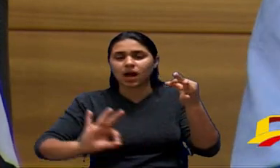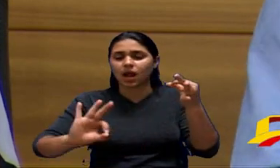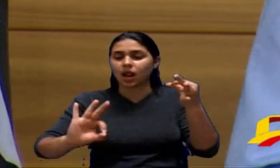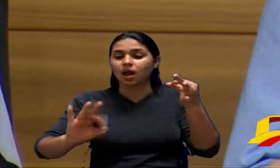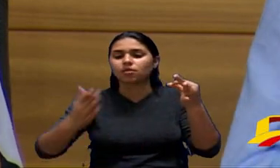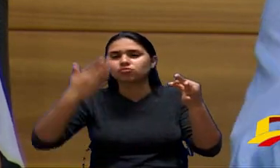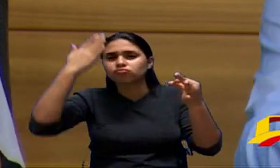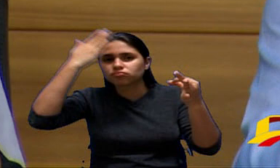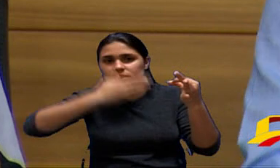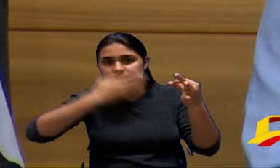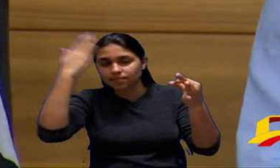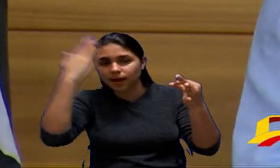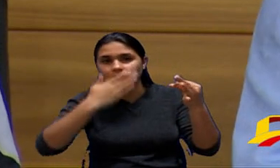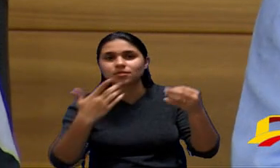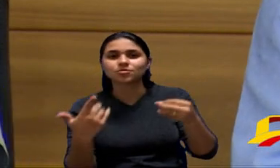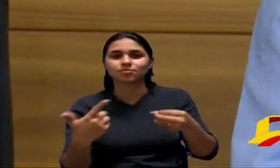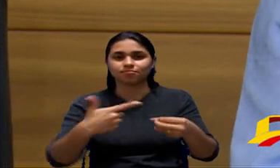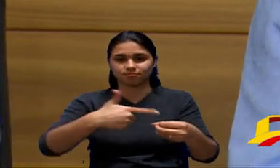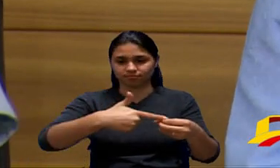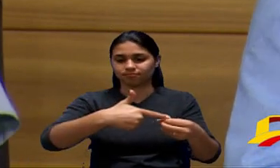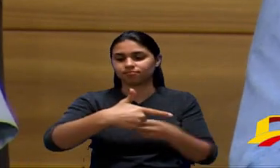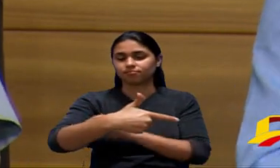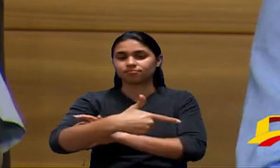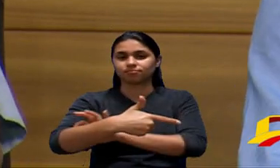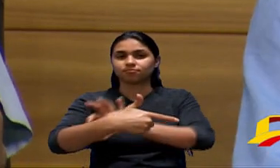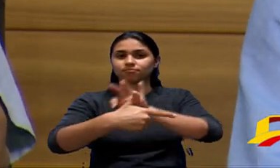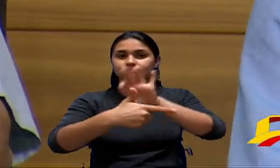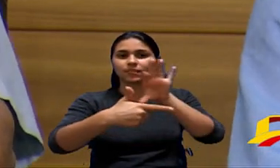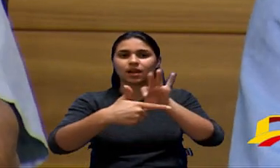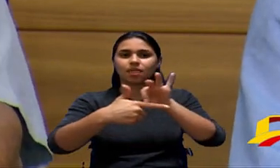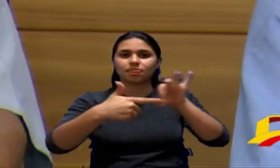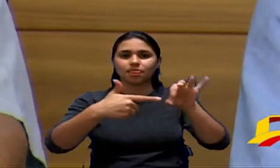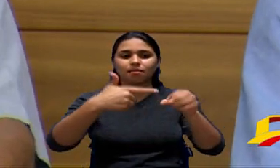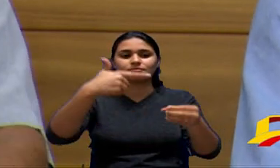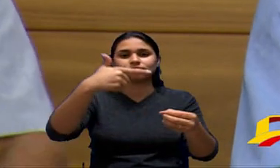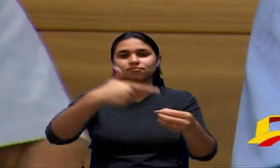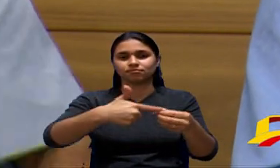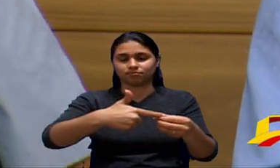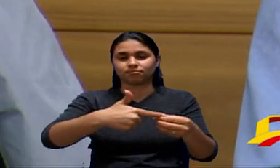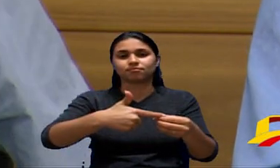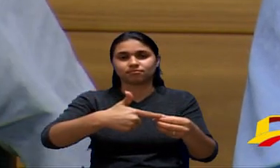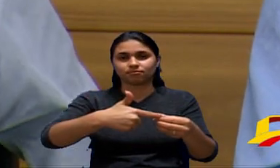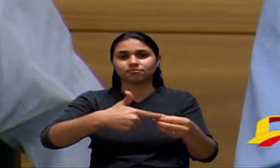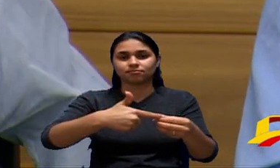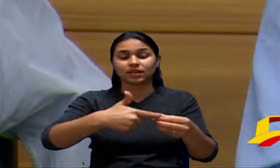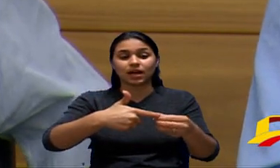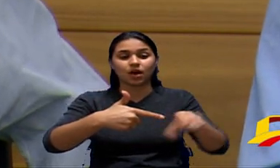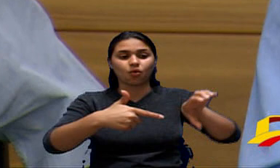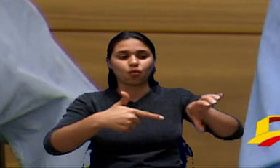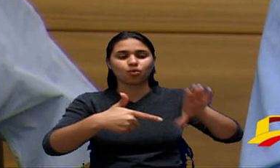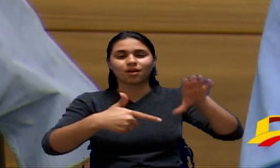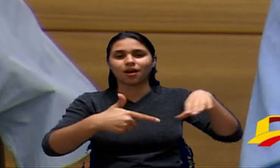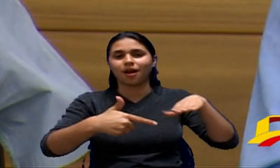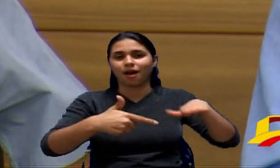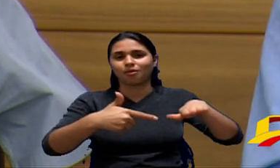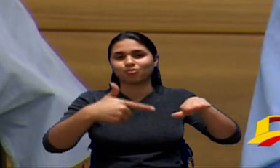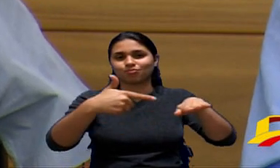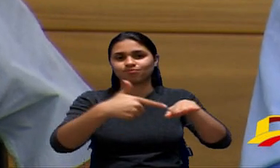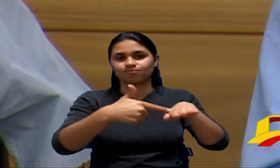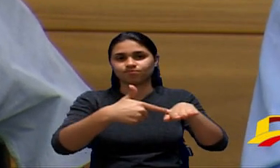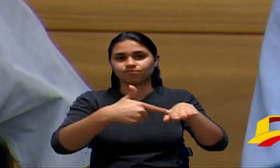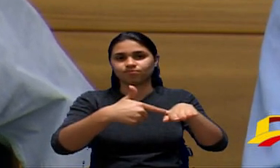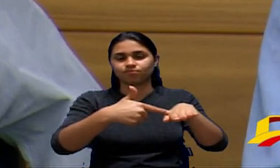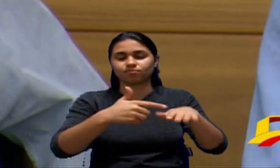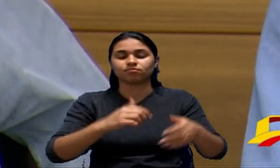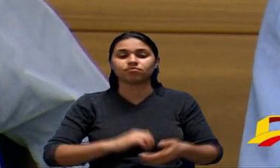e da bomba para ir até a tampa de entrada do combustível do veículo mas esse projeto ele